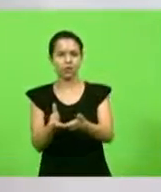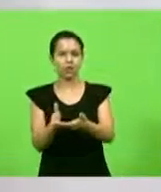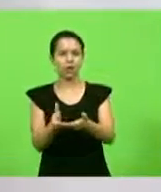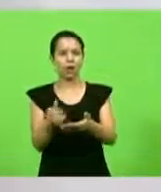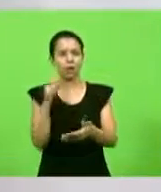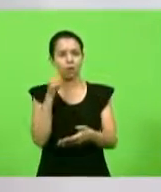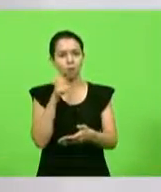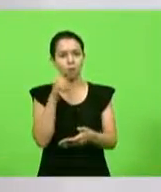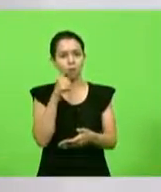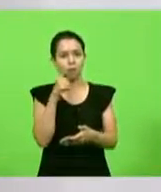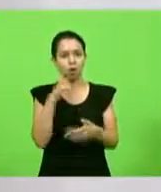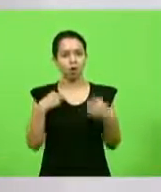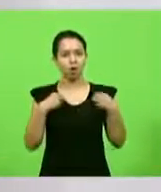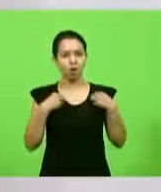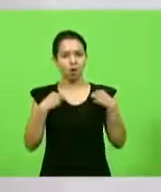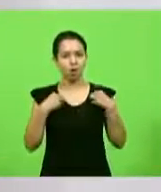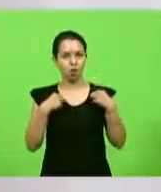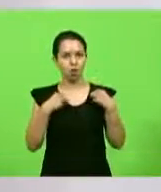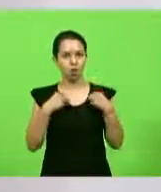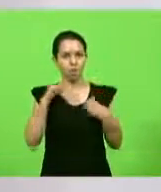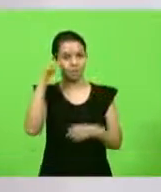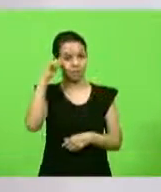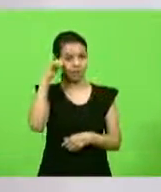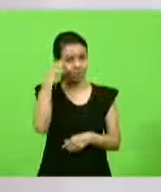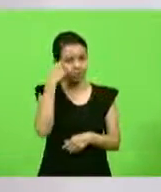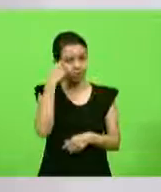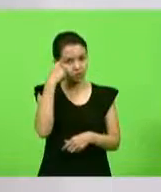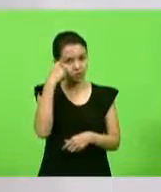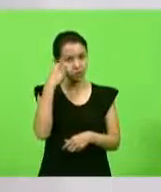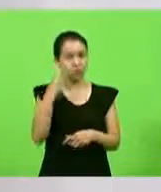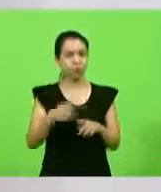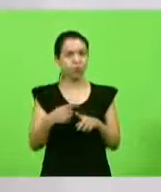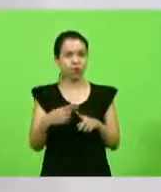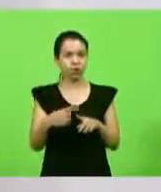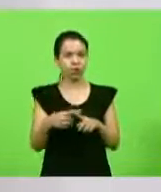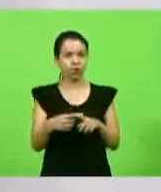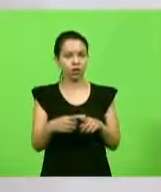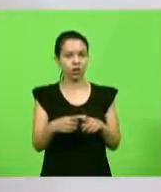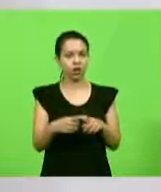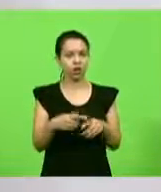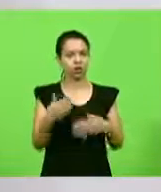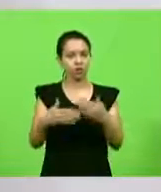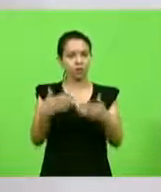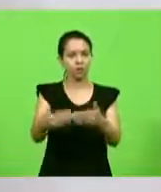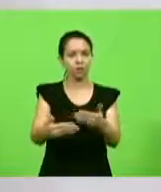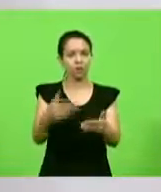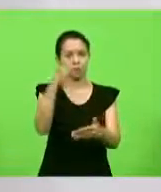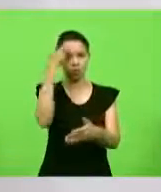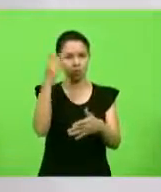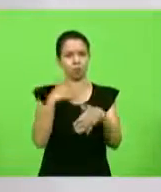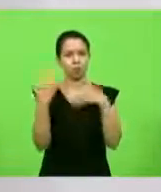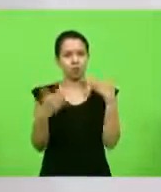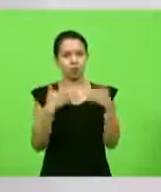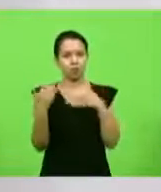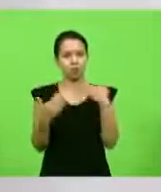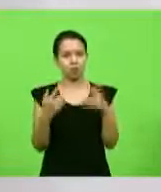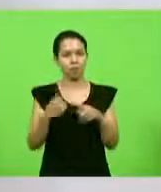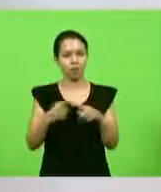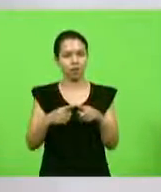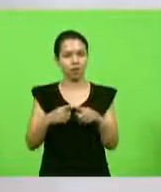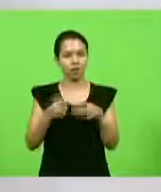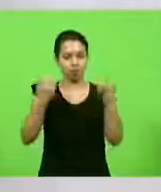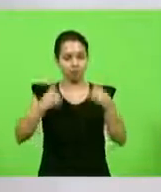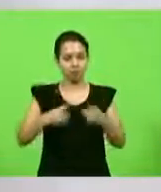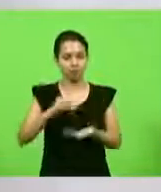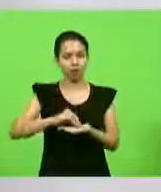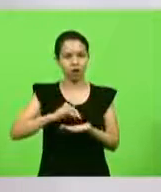Porque as pessoas morriam nessa viagem. Por quê? Por escorbuto. Falta de vitamina C.